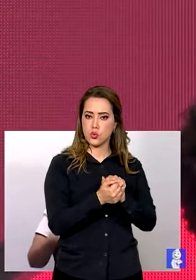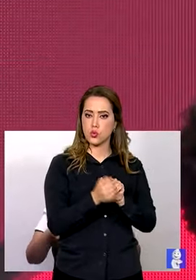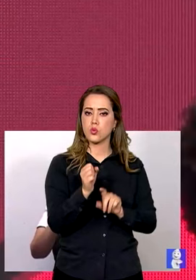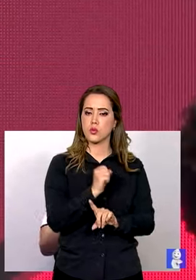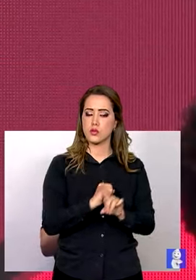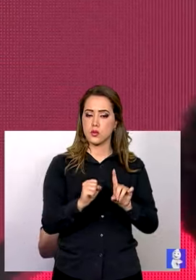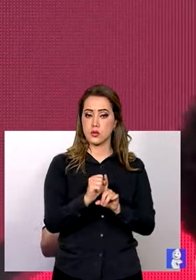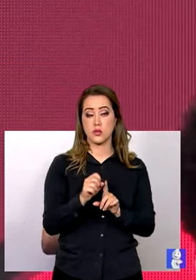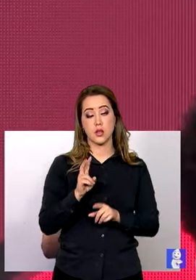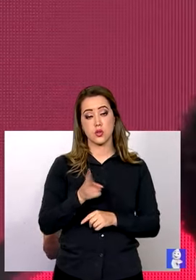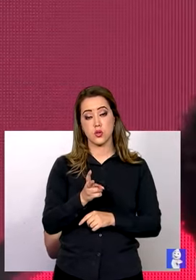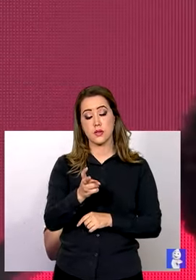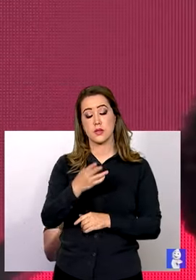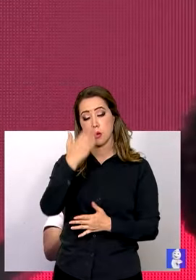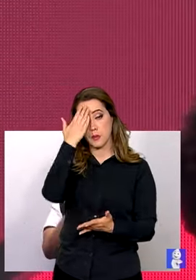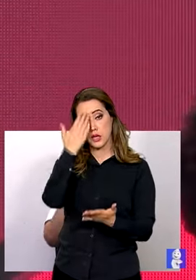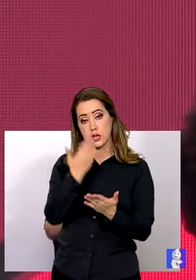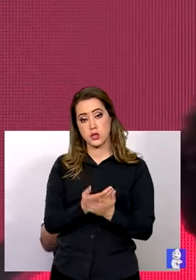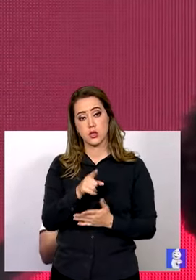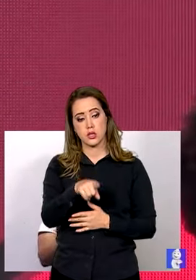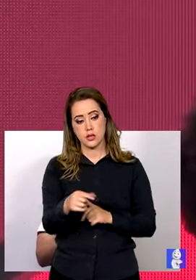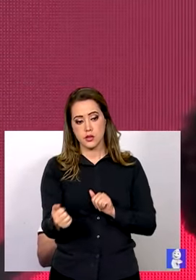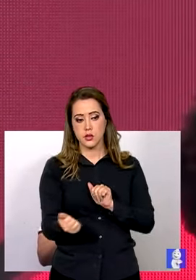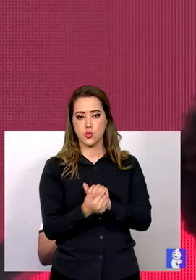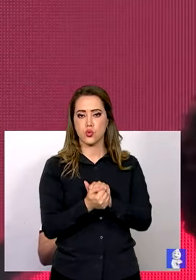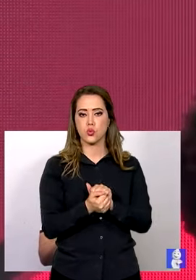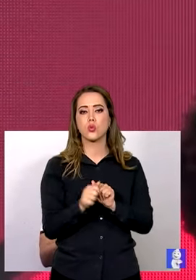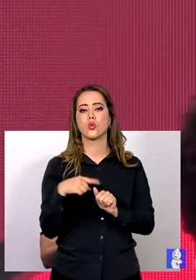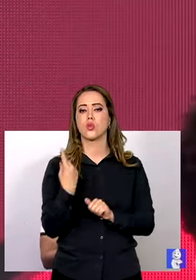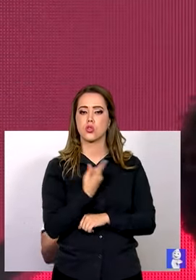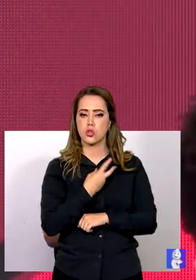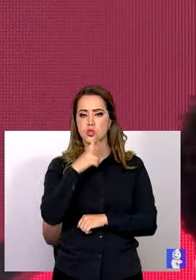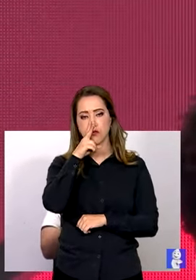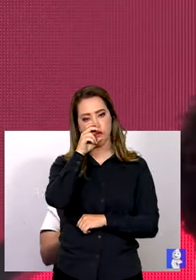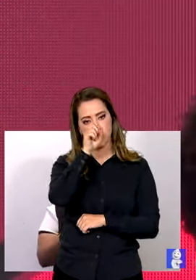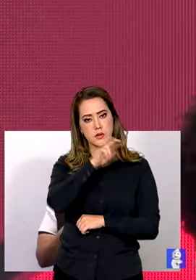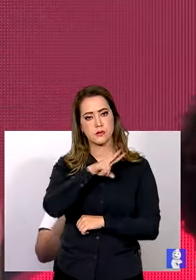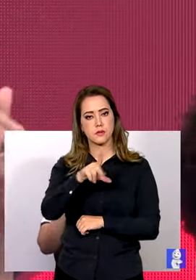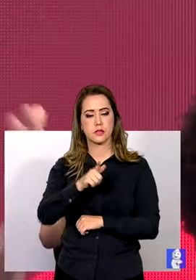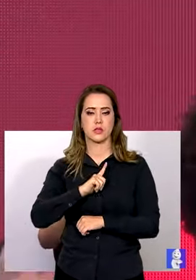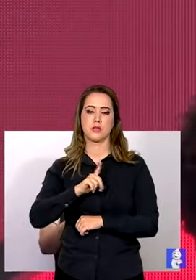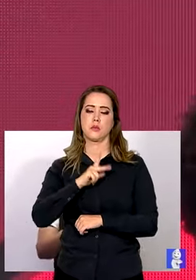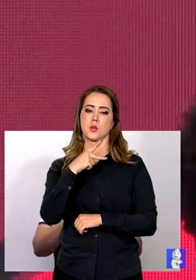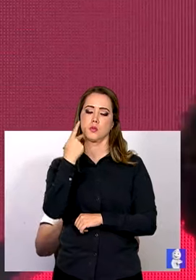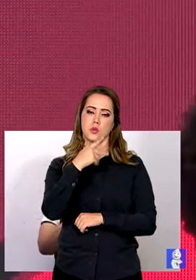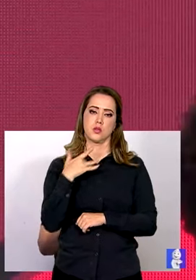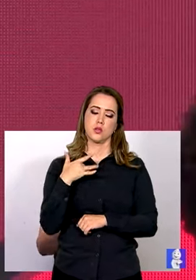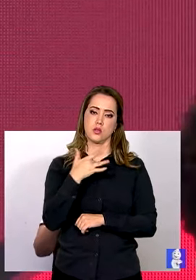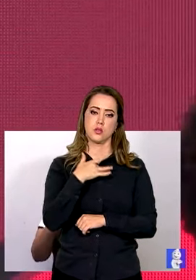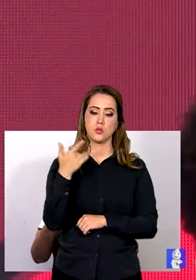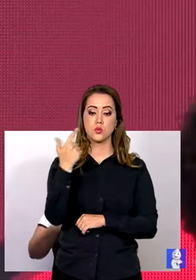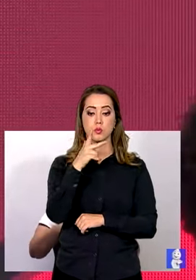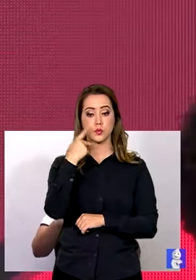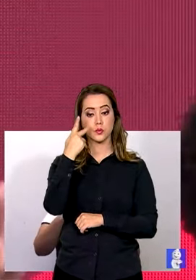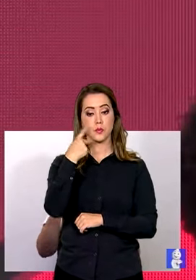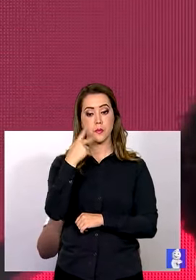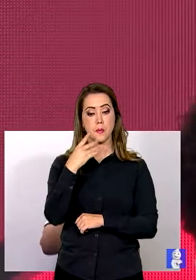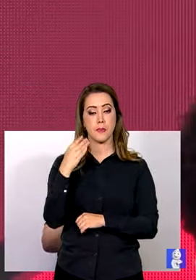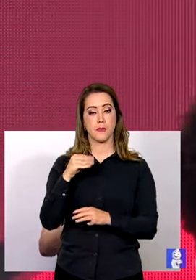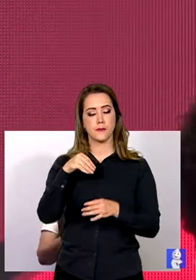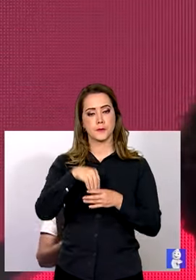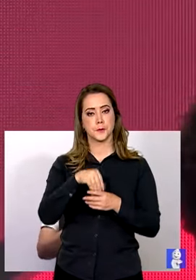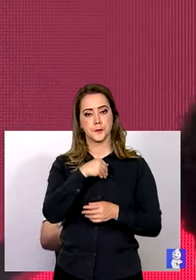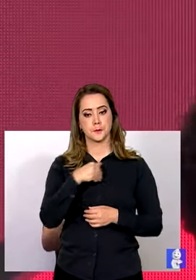acreditei nisso e eu creio que é isso que dará força às políticas de saúde e a tantas outras no